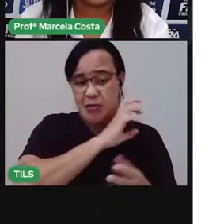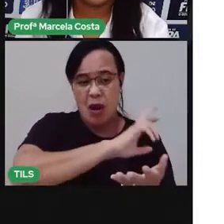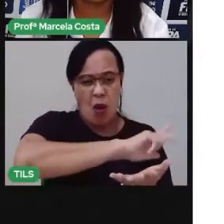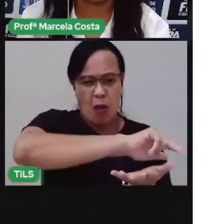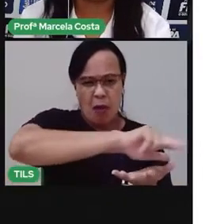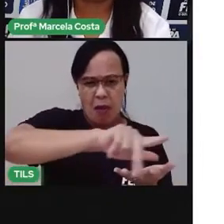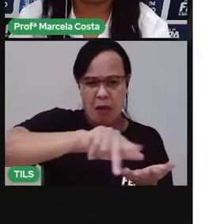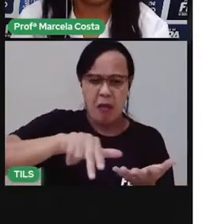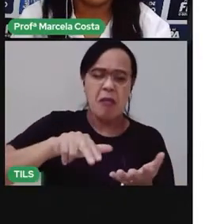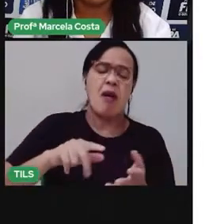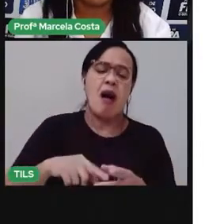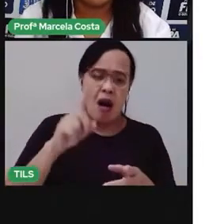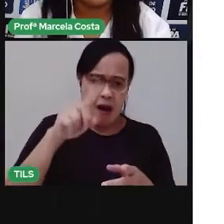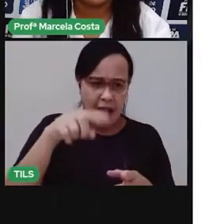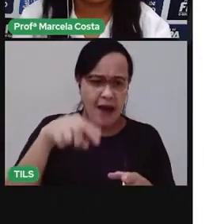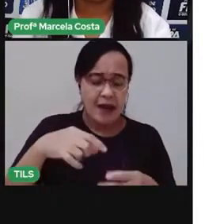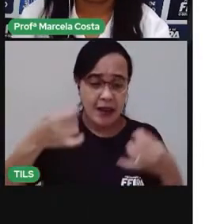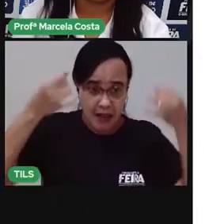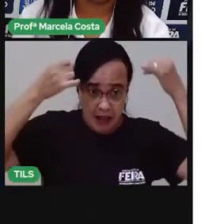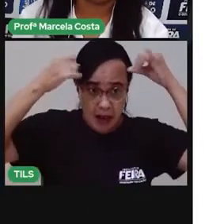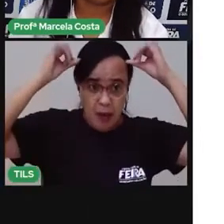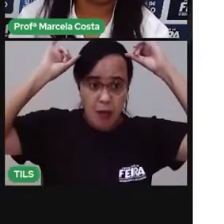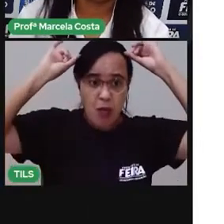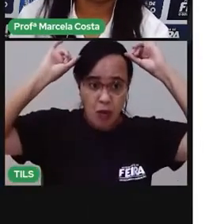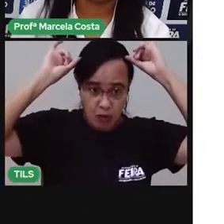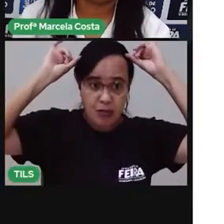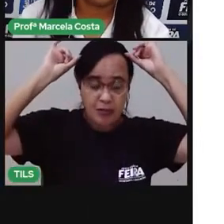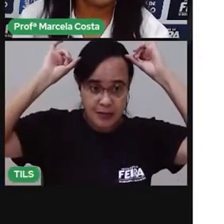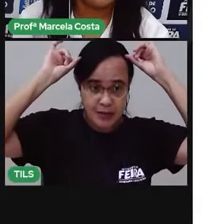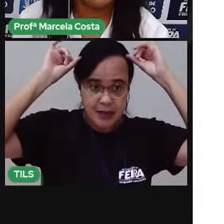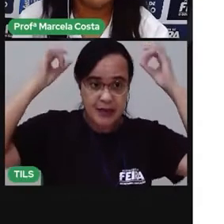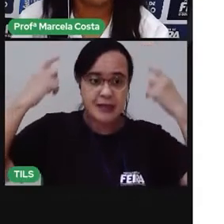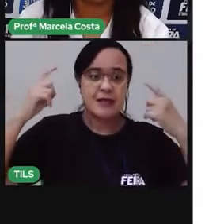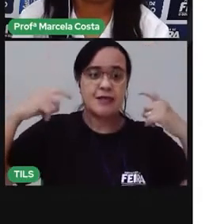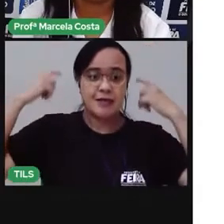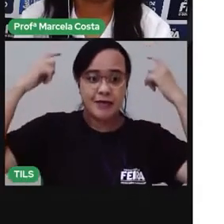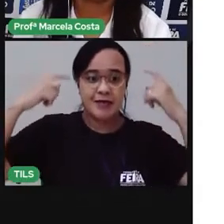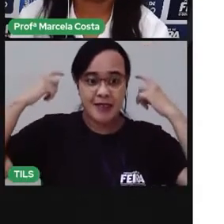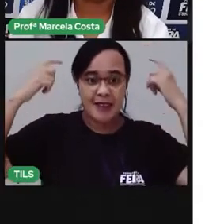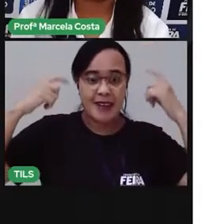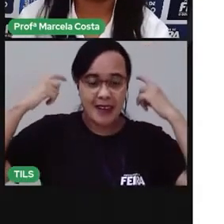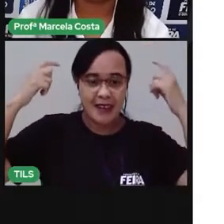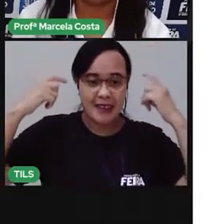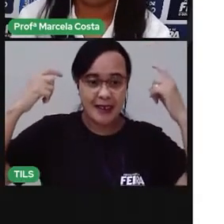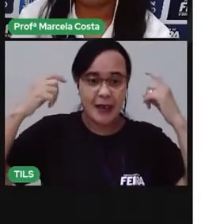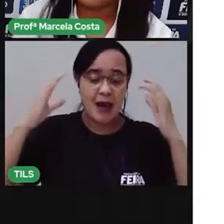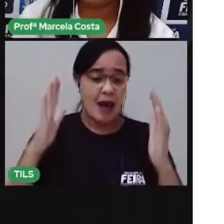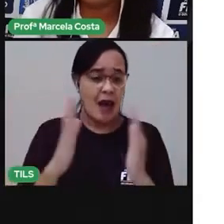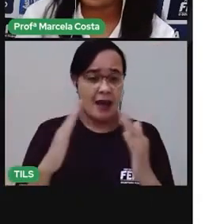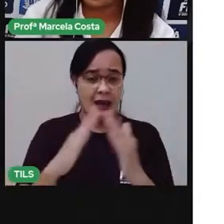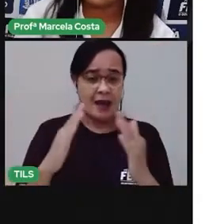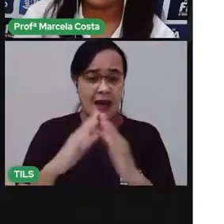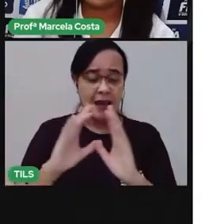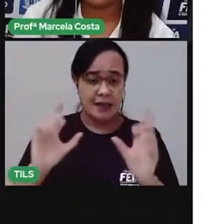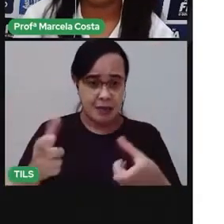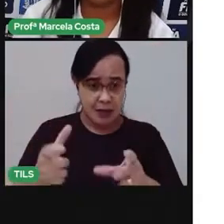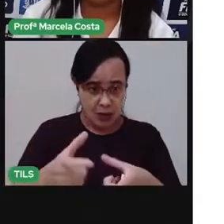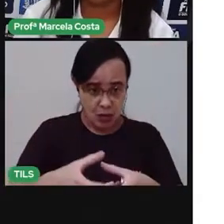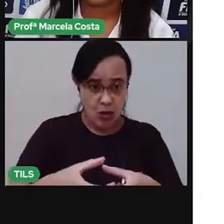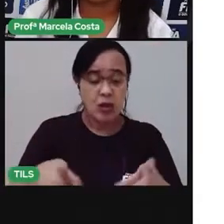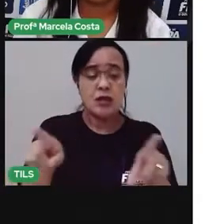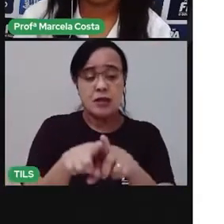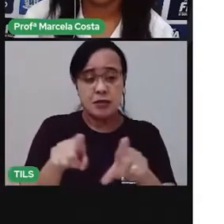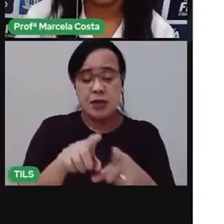Um sítio já tem menos animais e animais de um porte menor. Uma chácara, menos ainda.